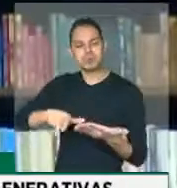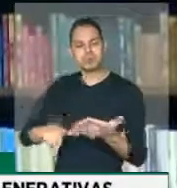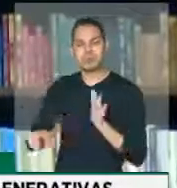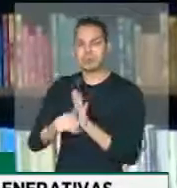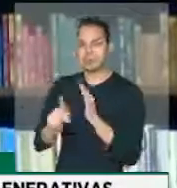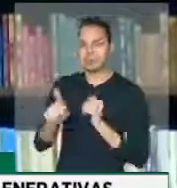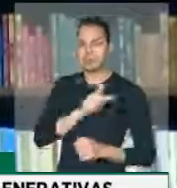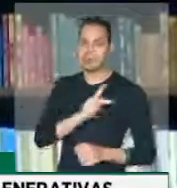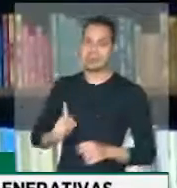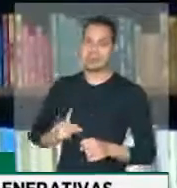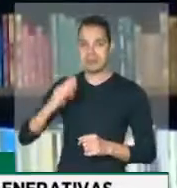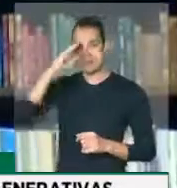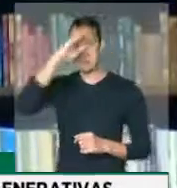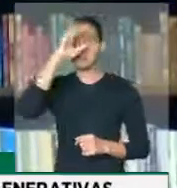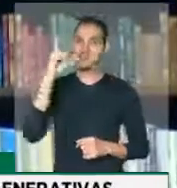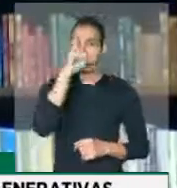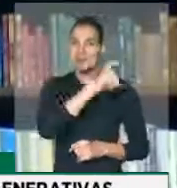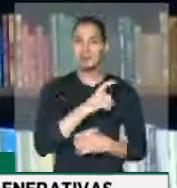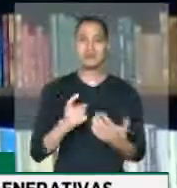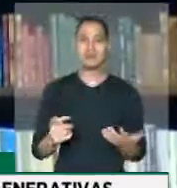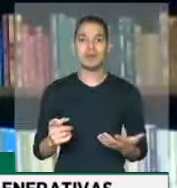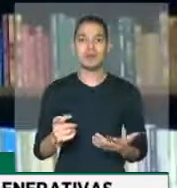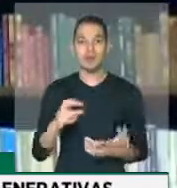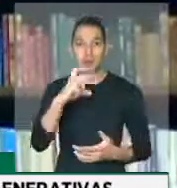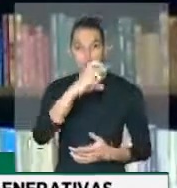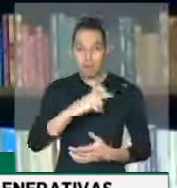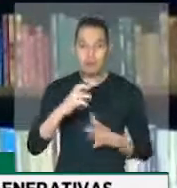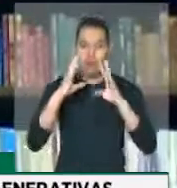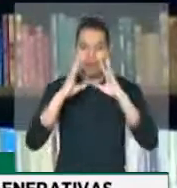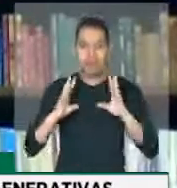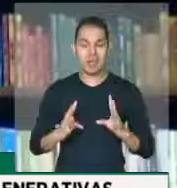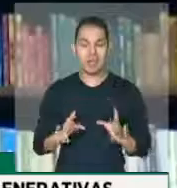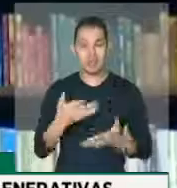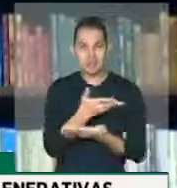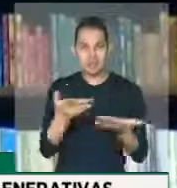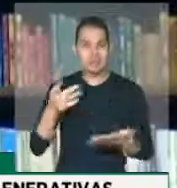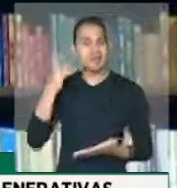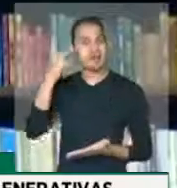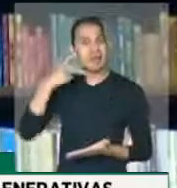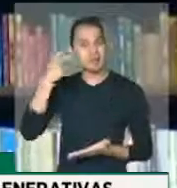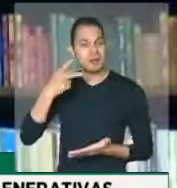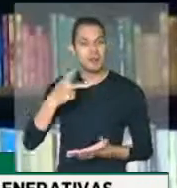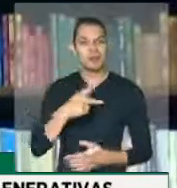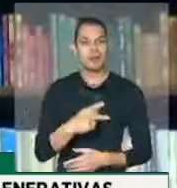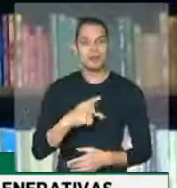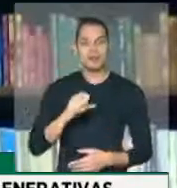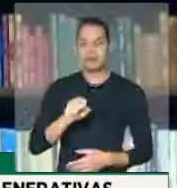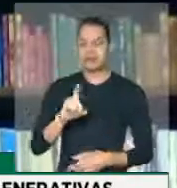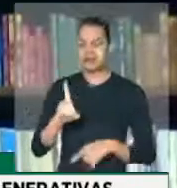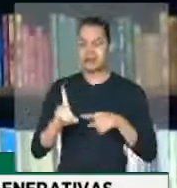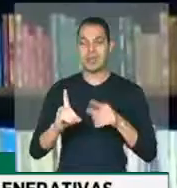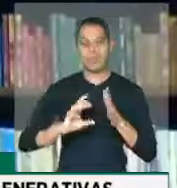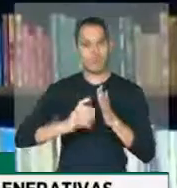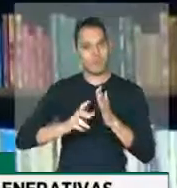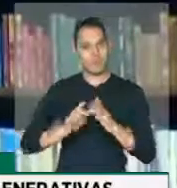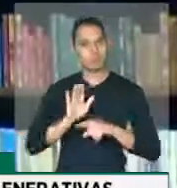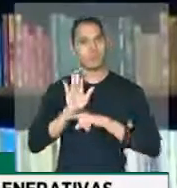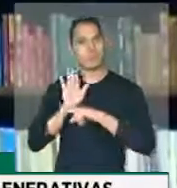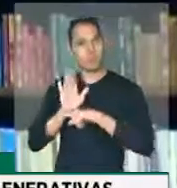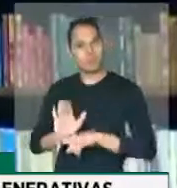presidente da República. E observem, caros parlamentares, que o PSD é um partido que colabora